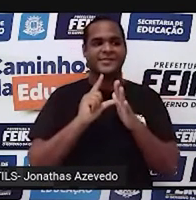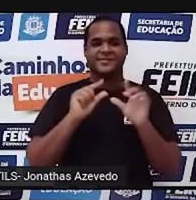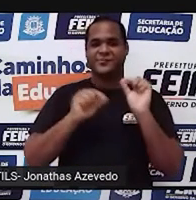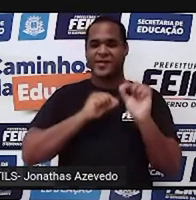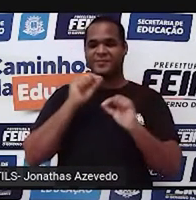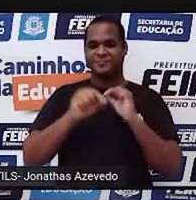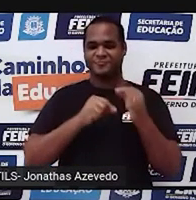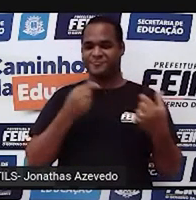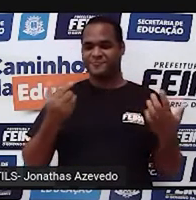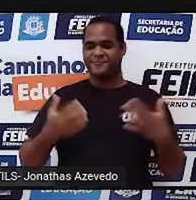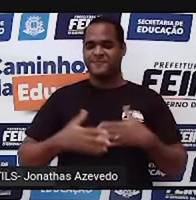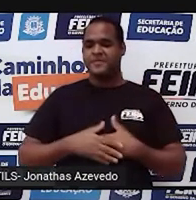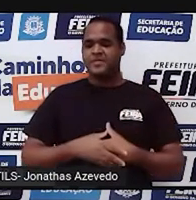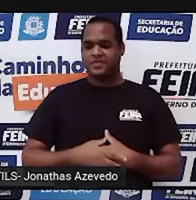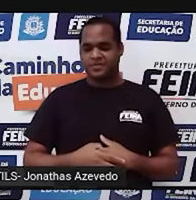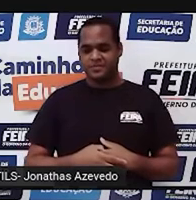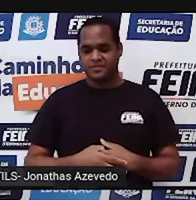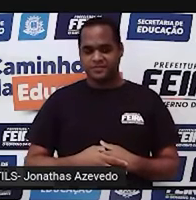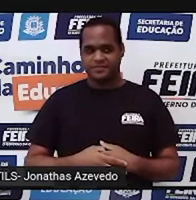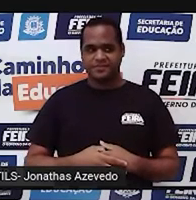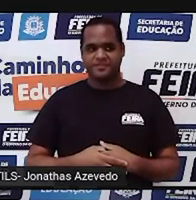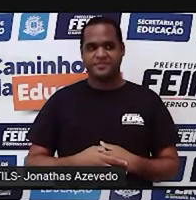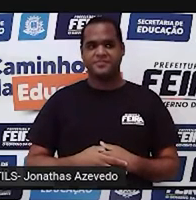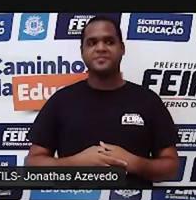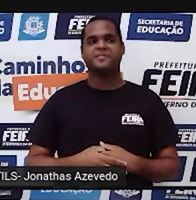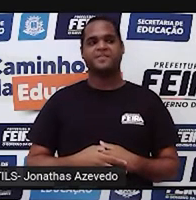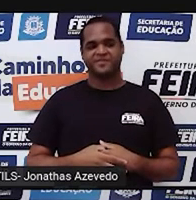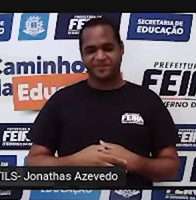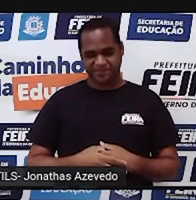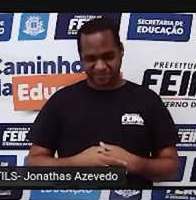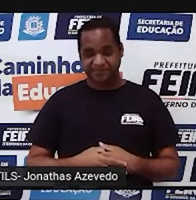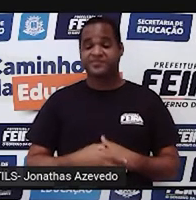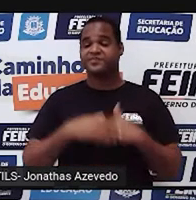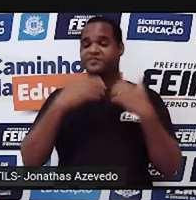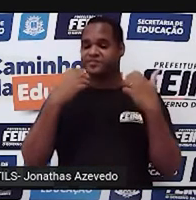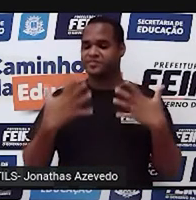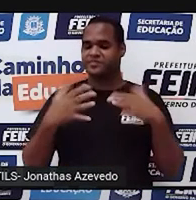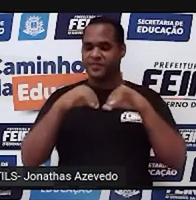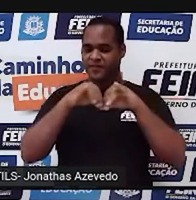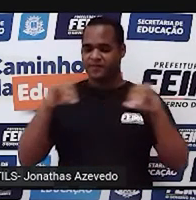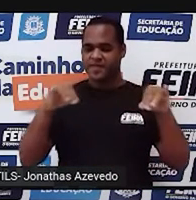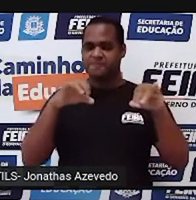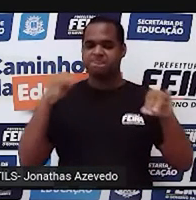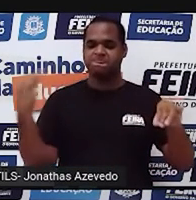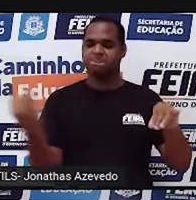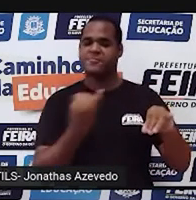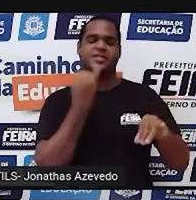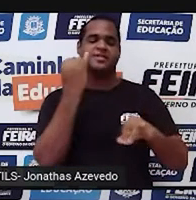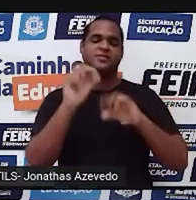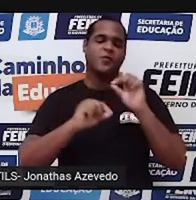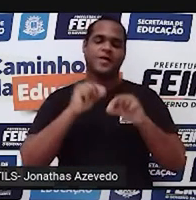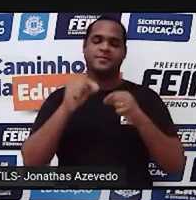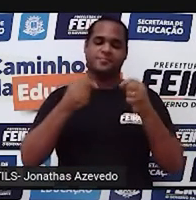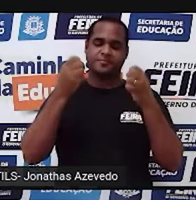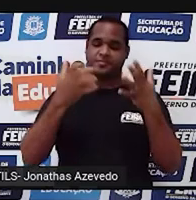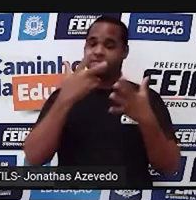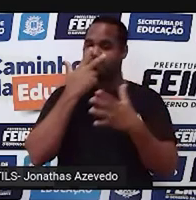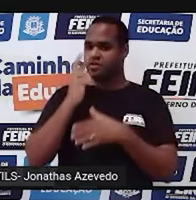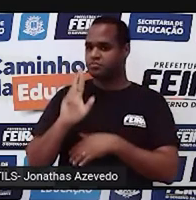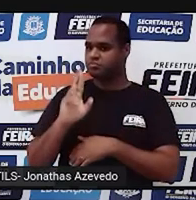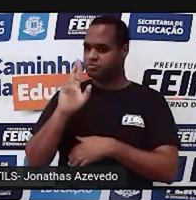a advertência é a seguinte, né, não nos